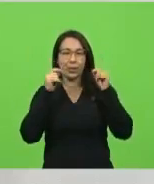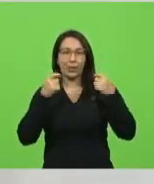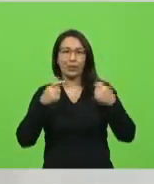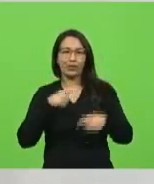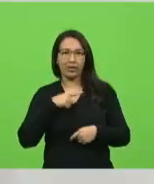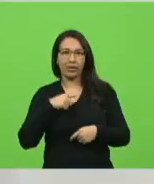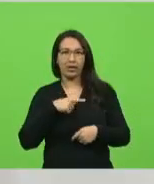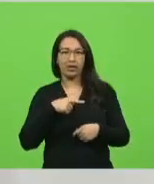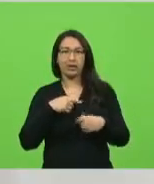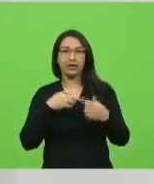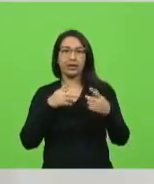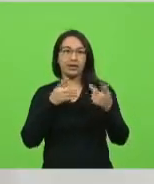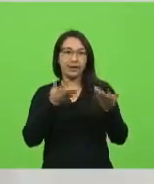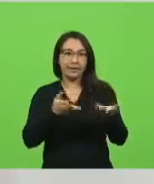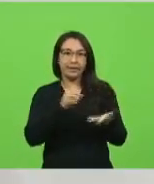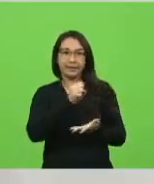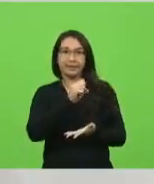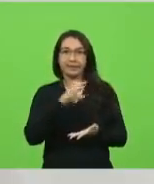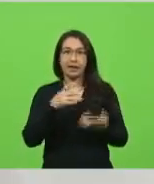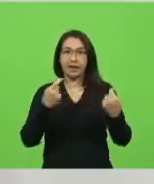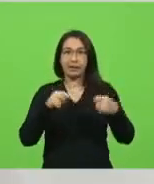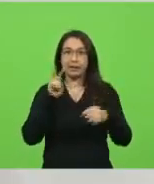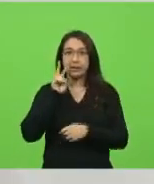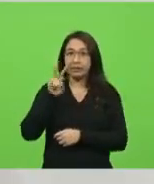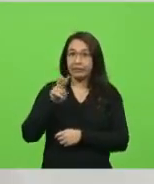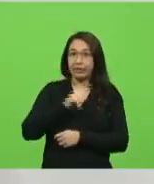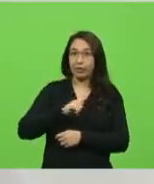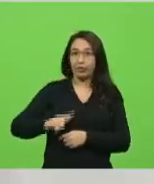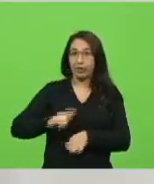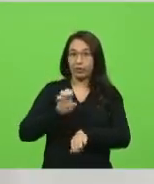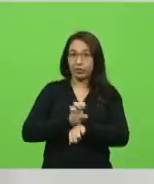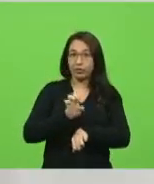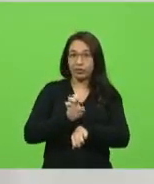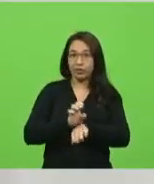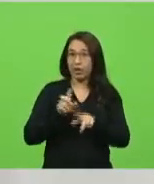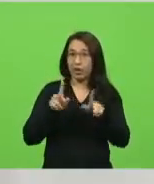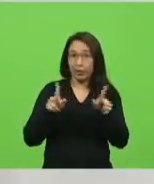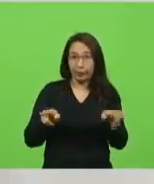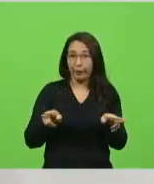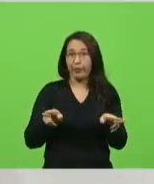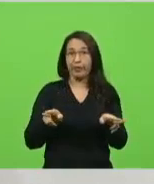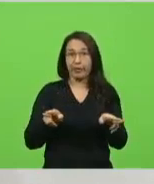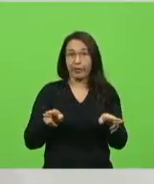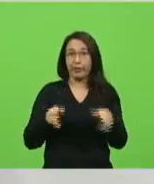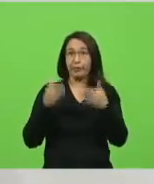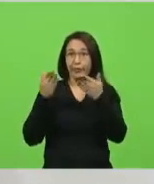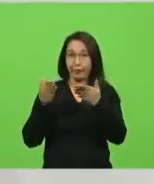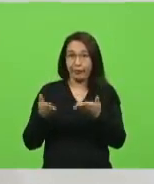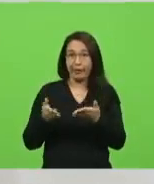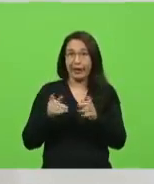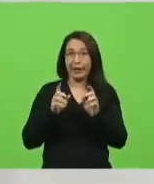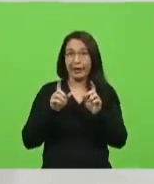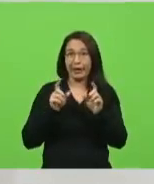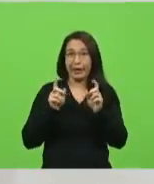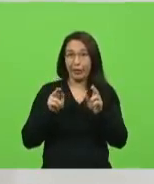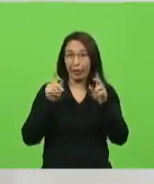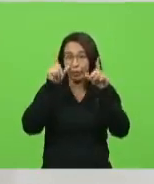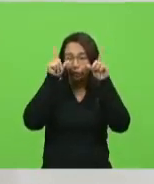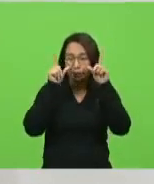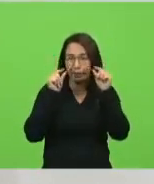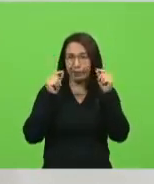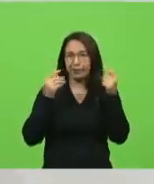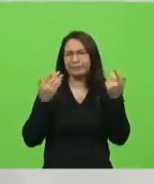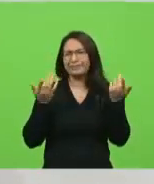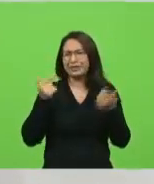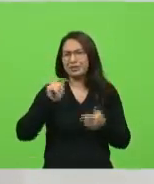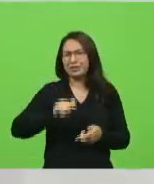É, os catarinenses têm que olhar para o governo do Estado e falar, meu Deus, está lá o nosso governador, vai fazer alguma coisa? E vem aqui de novo, essa conversa mole,